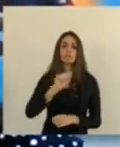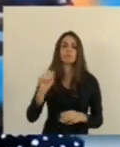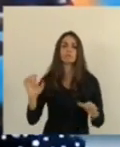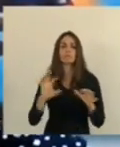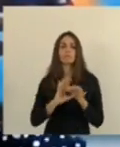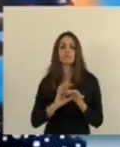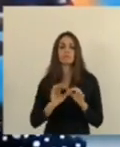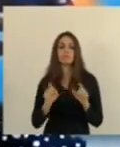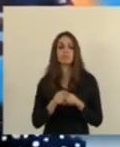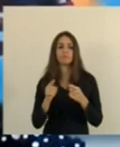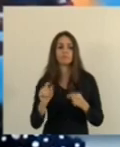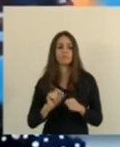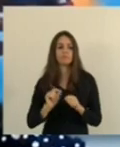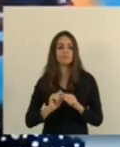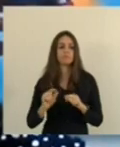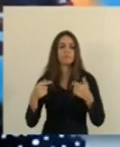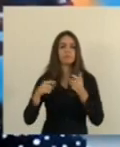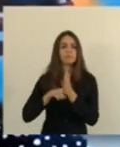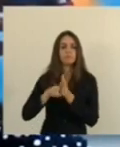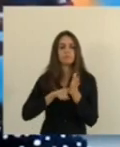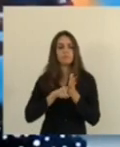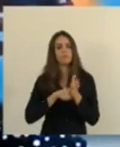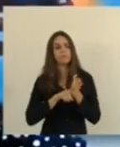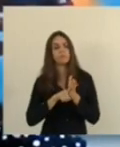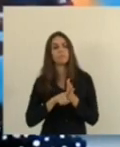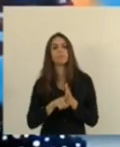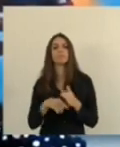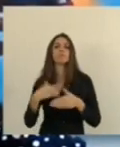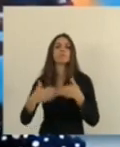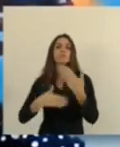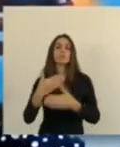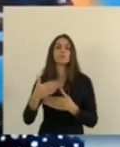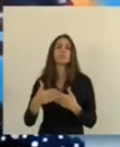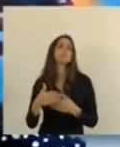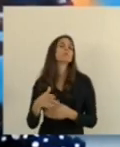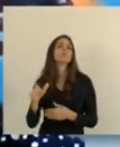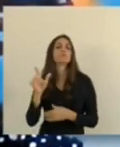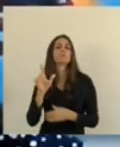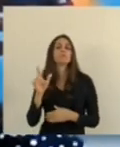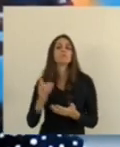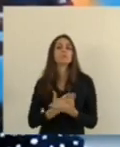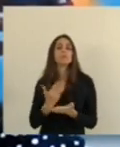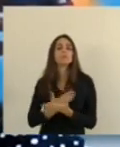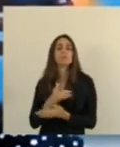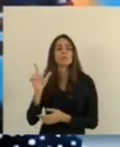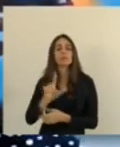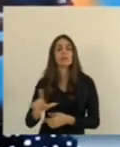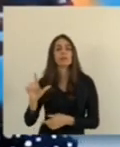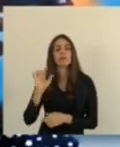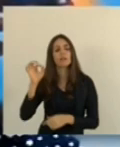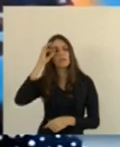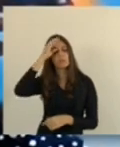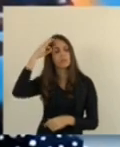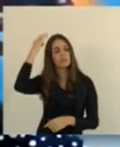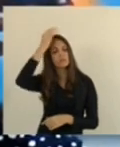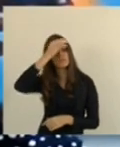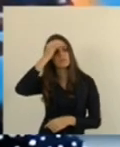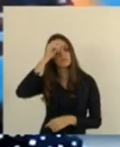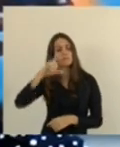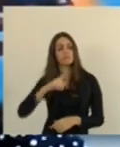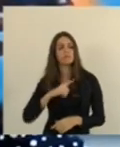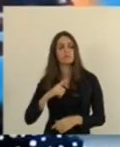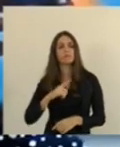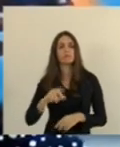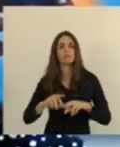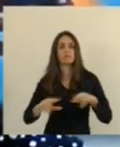e realizar pesquisas com vista ao desenvolvimento literário no Espírito Santo. Então, dentre as personalidades